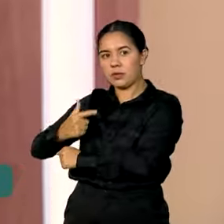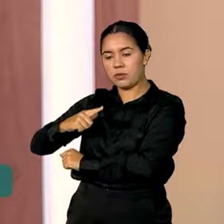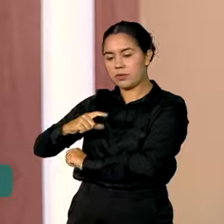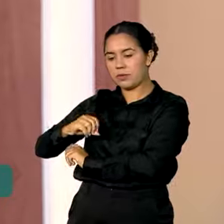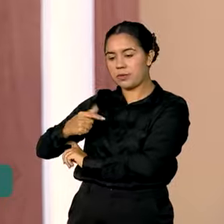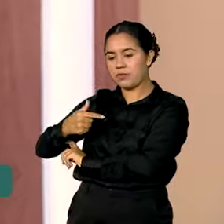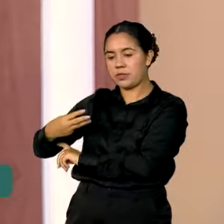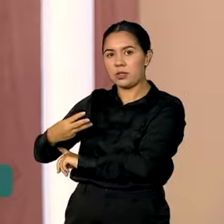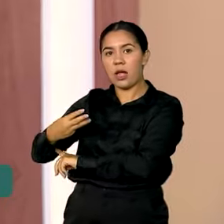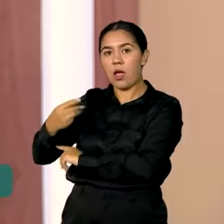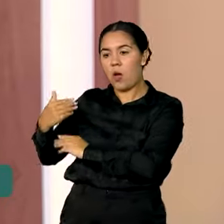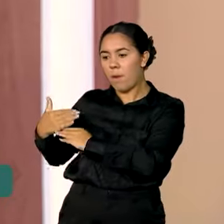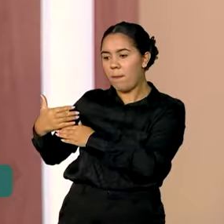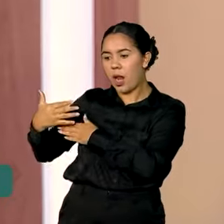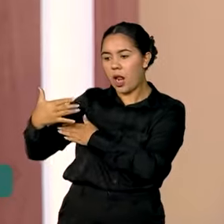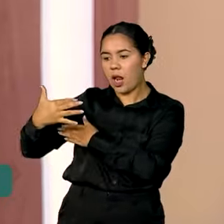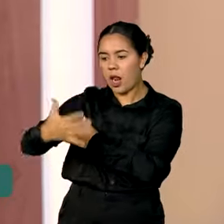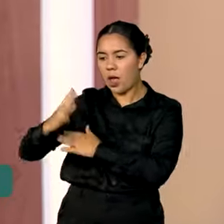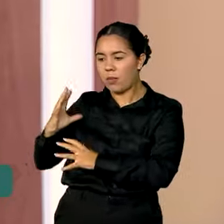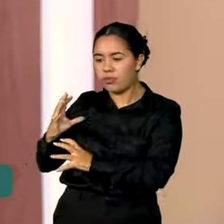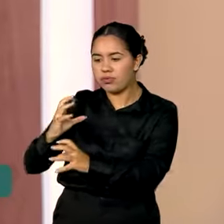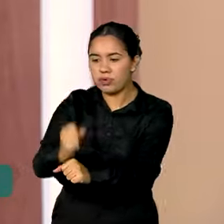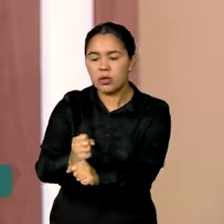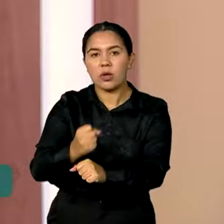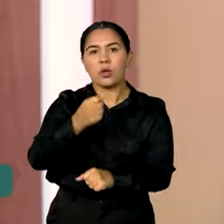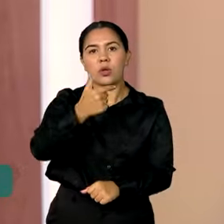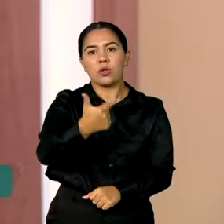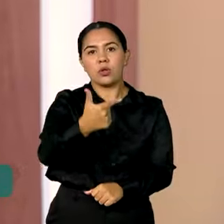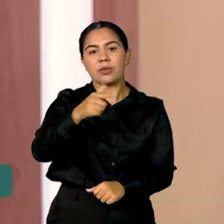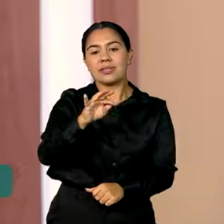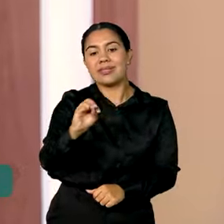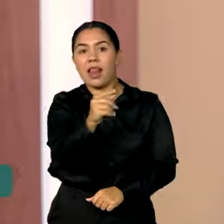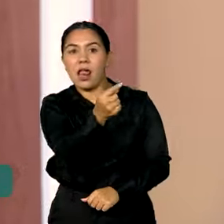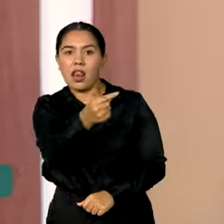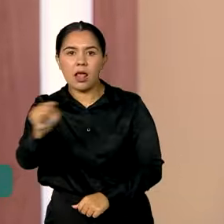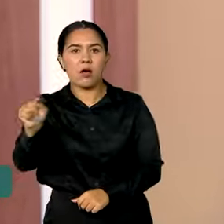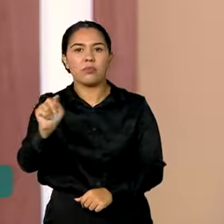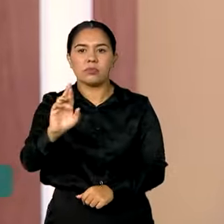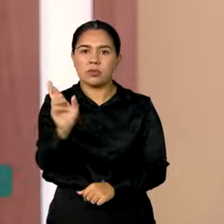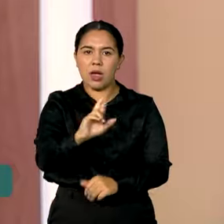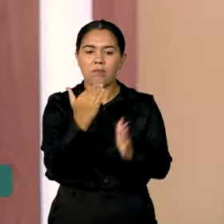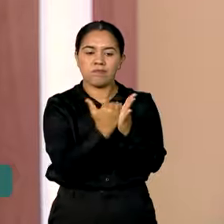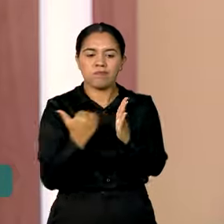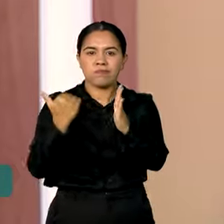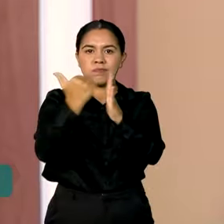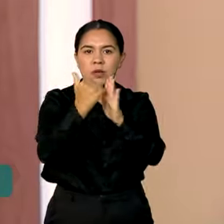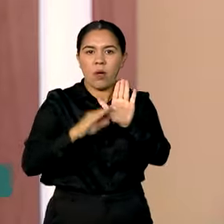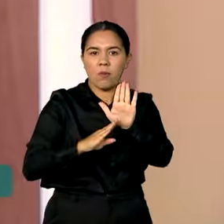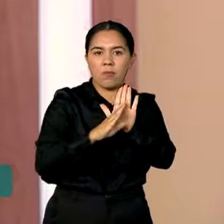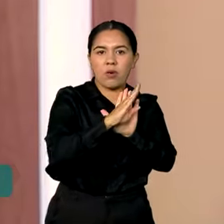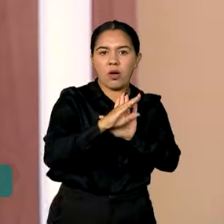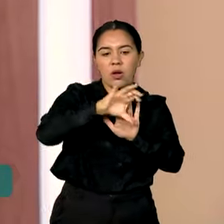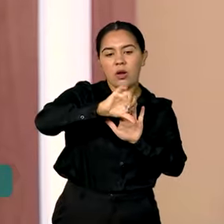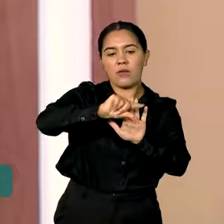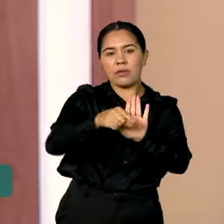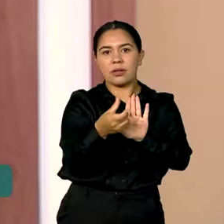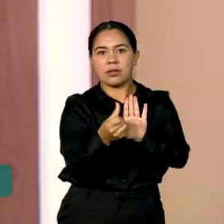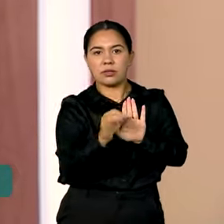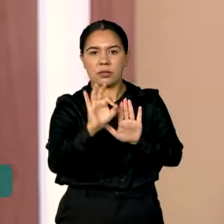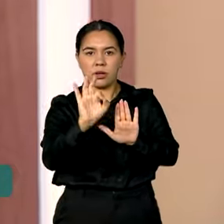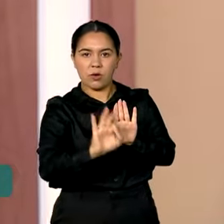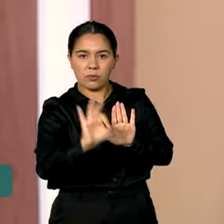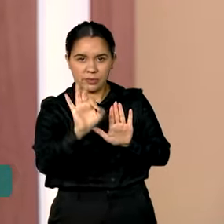acumulado do ano soma 2,182 trilhões de reais, uma alta de 9,69%